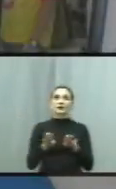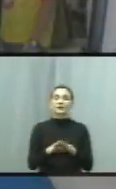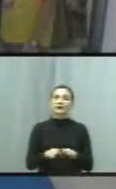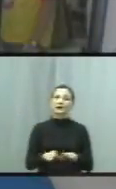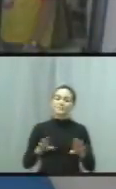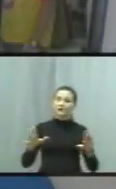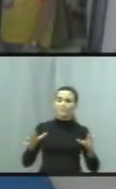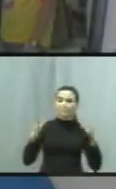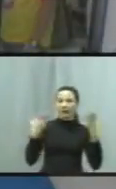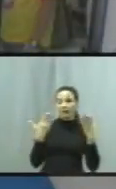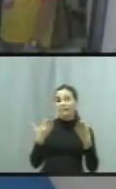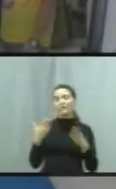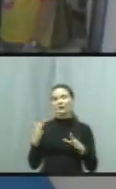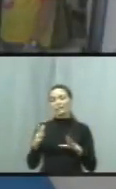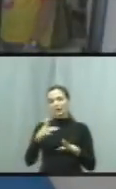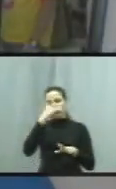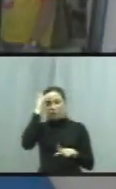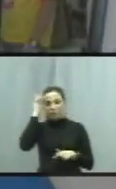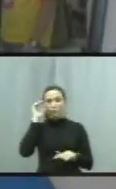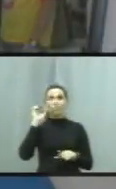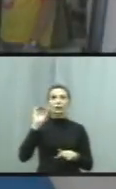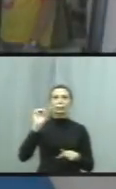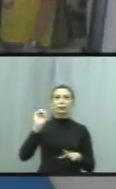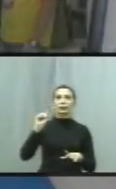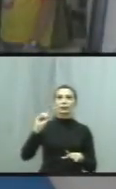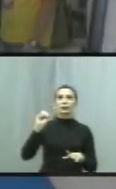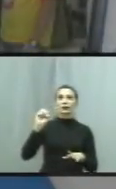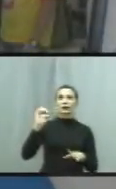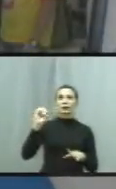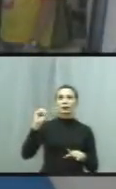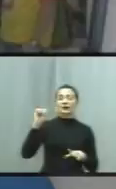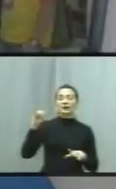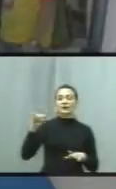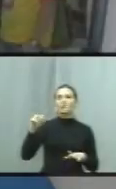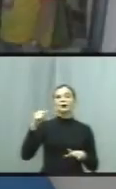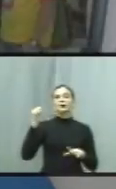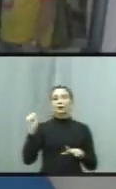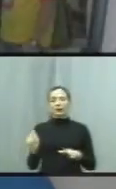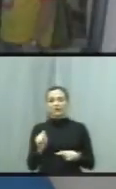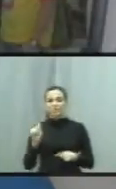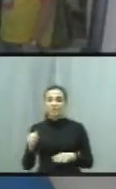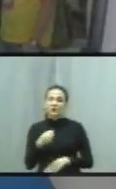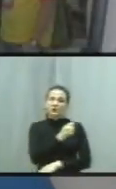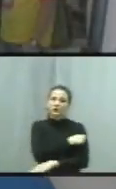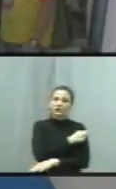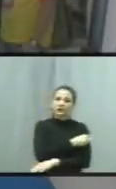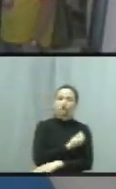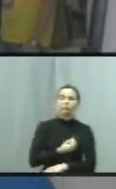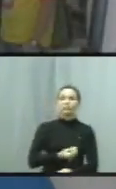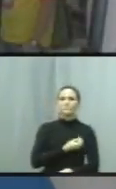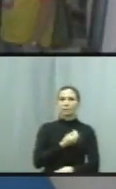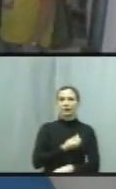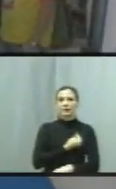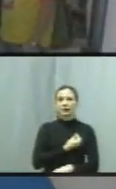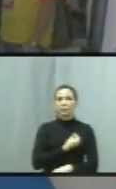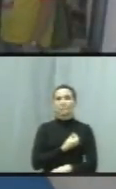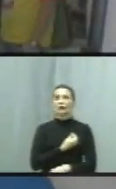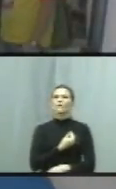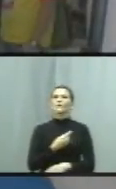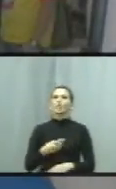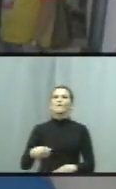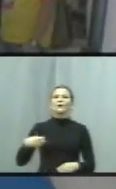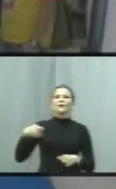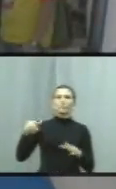a turma aqui do SES de Araraquara. Parabenizar também a professora Ana Cristina e seus alunos pela participação na parte de